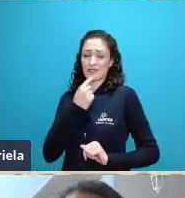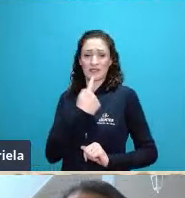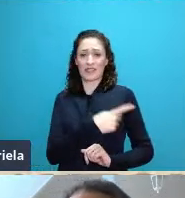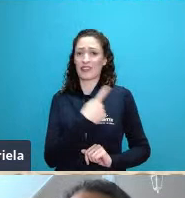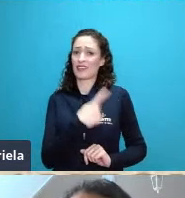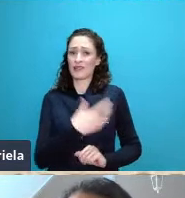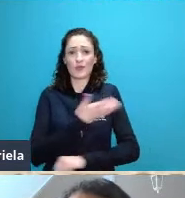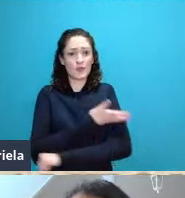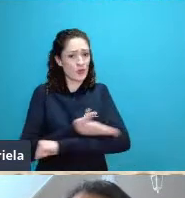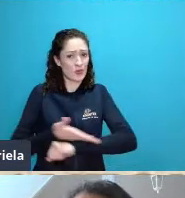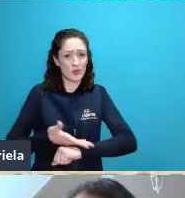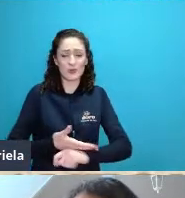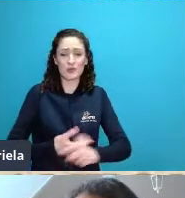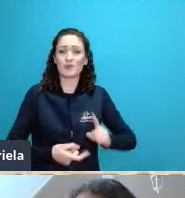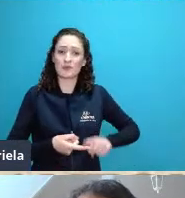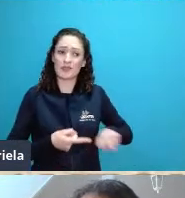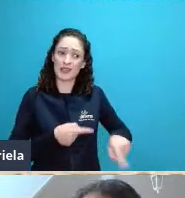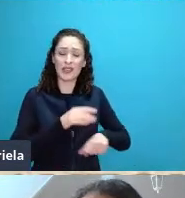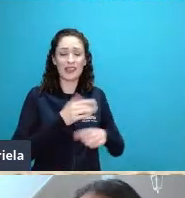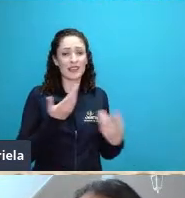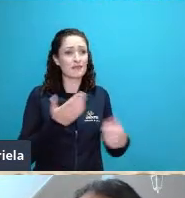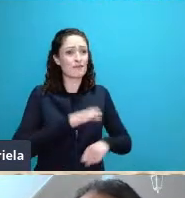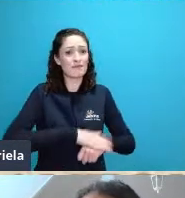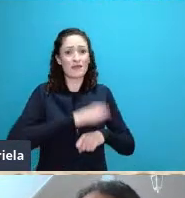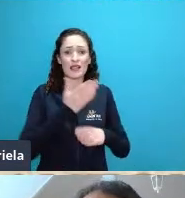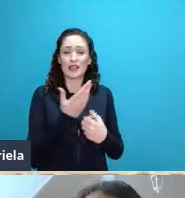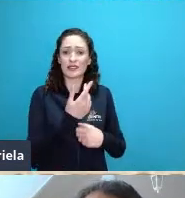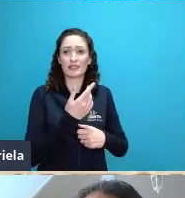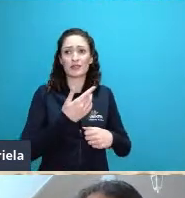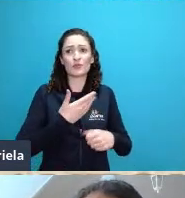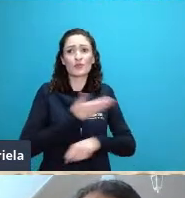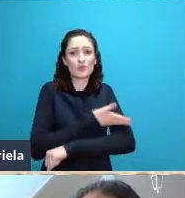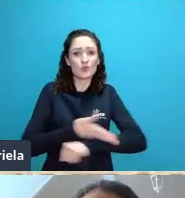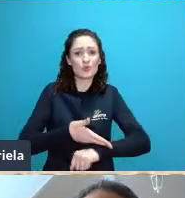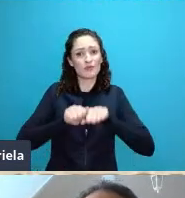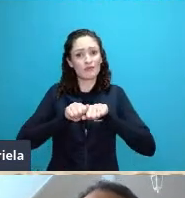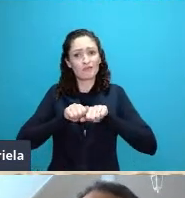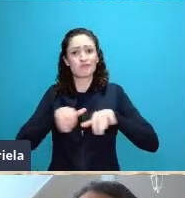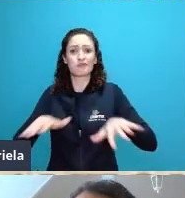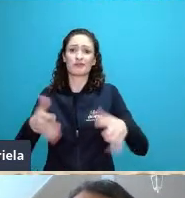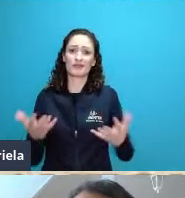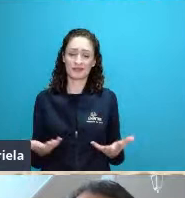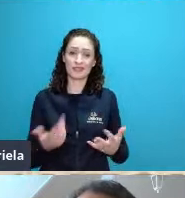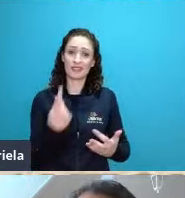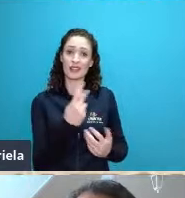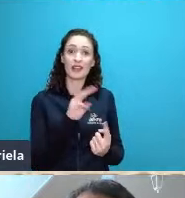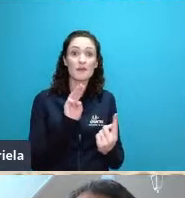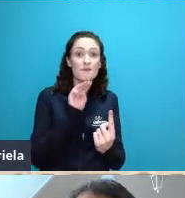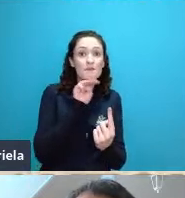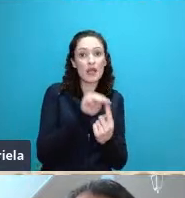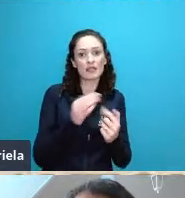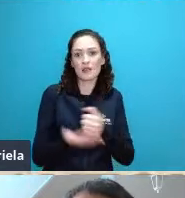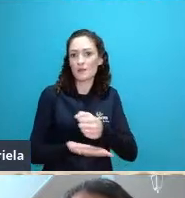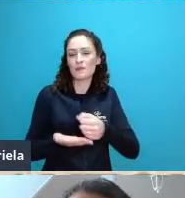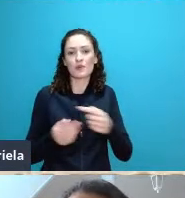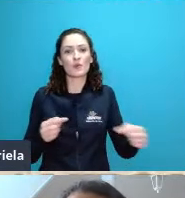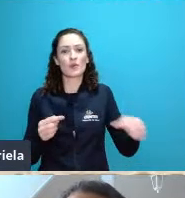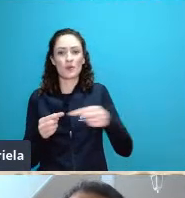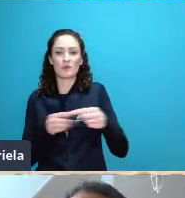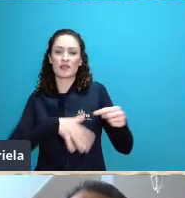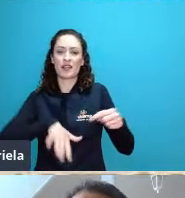atores de divulgação dessas metas básicas da nova geografia